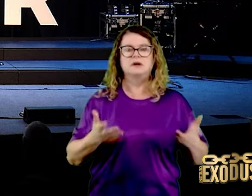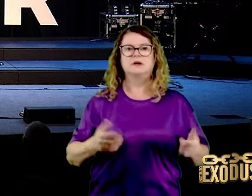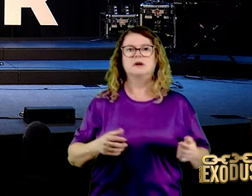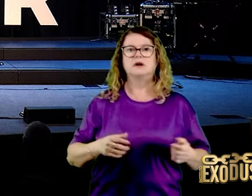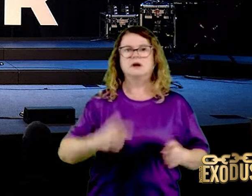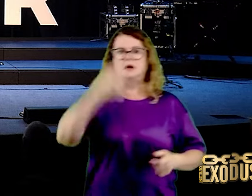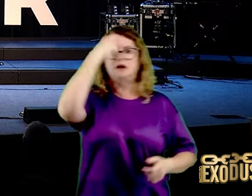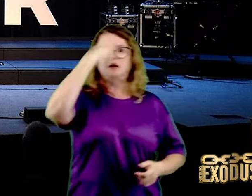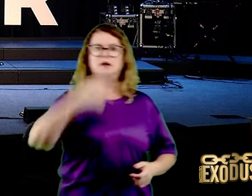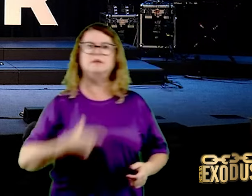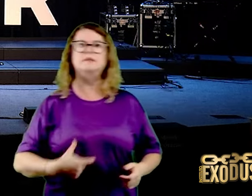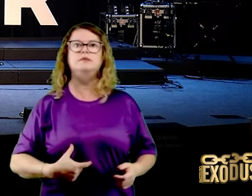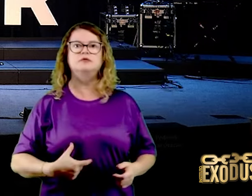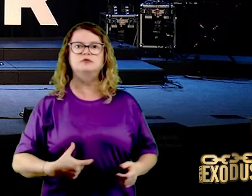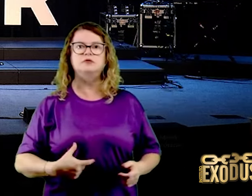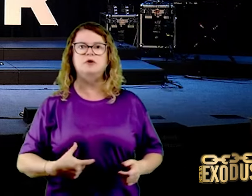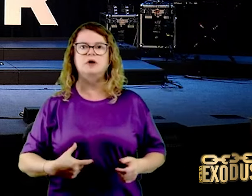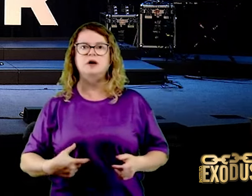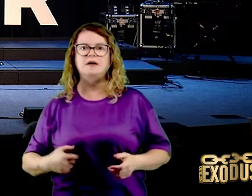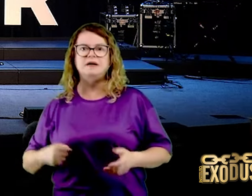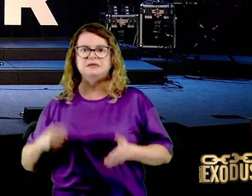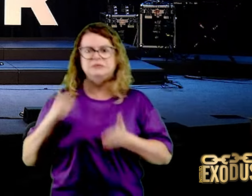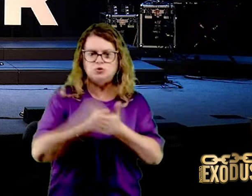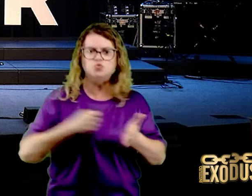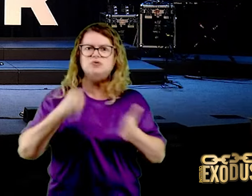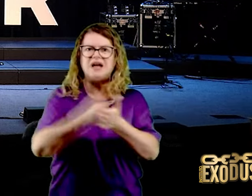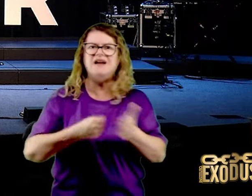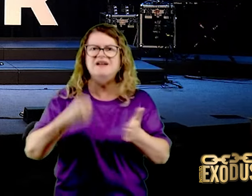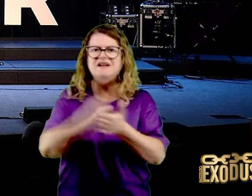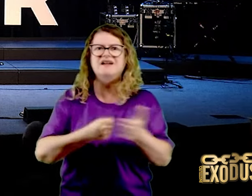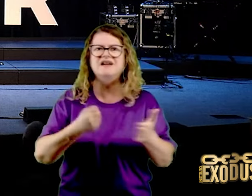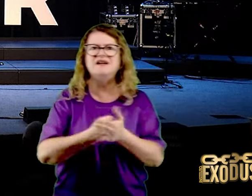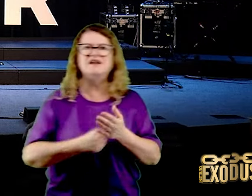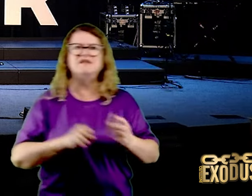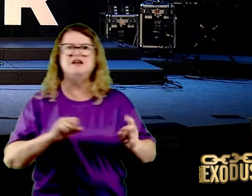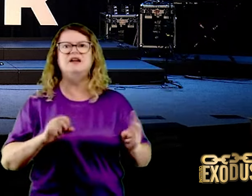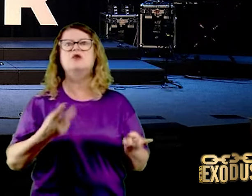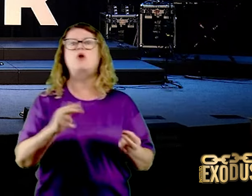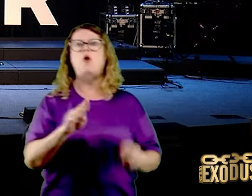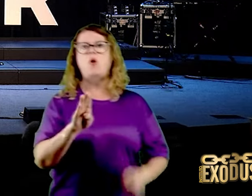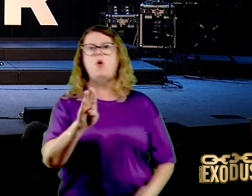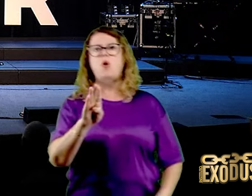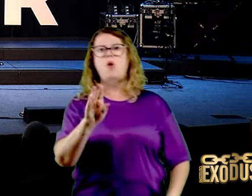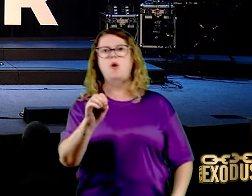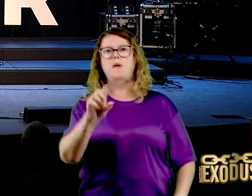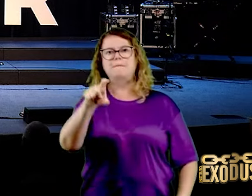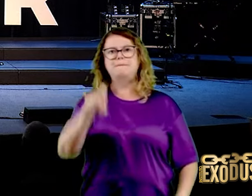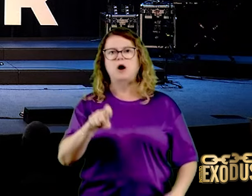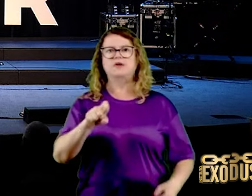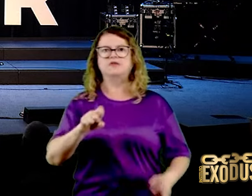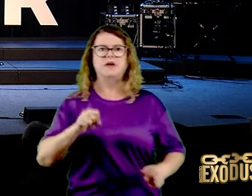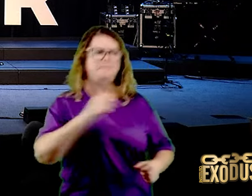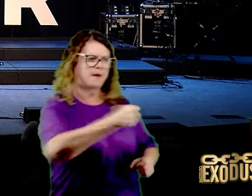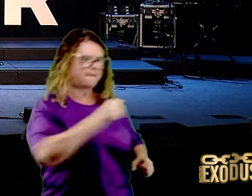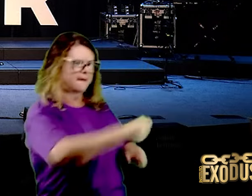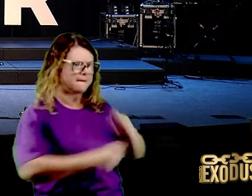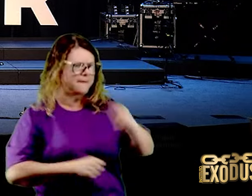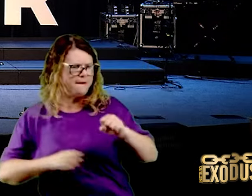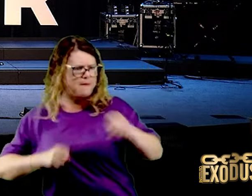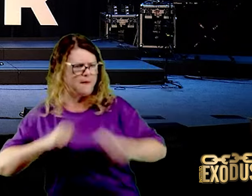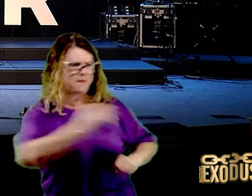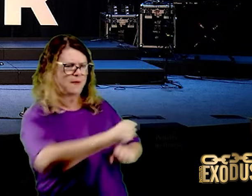levou o outro para as cordas. E ele fica esmurrando e trocando socos. E aquela pessoa fica só na